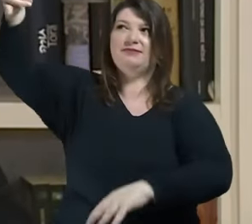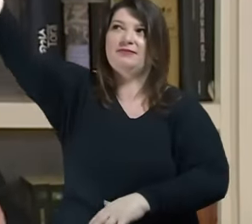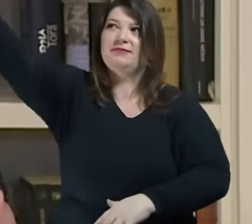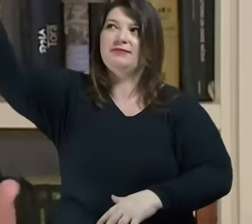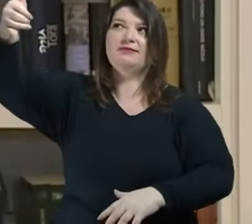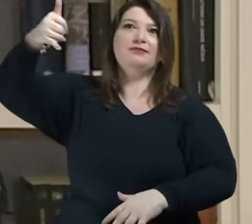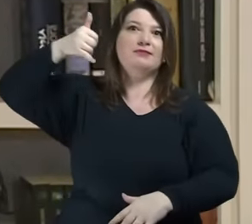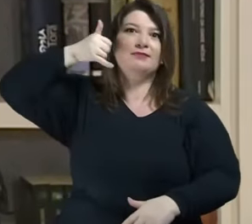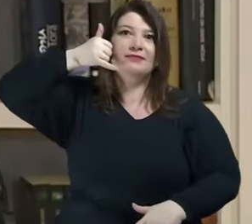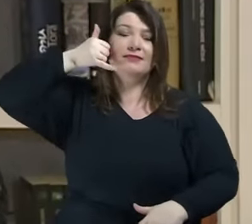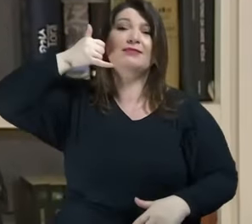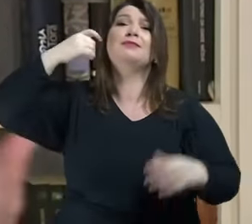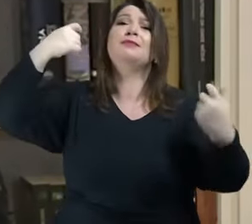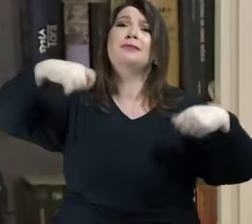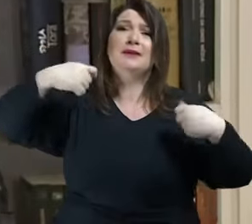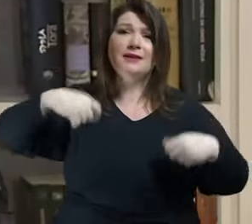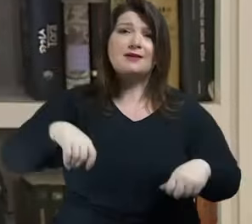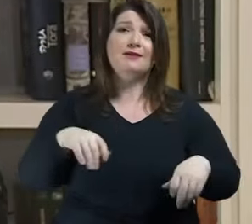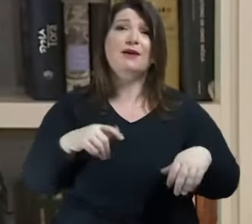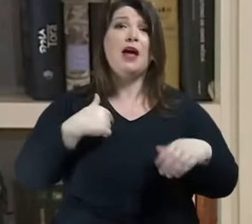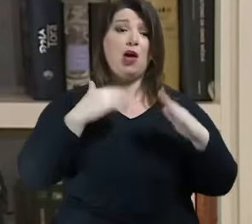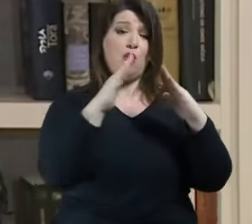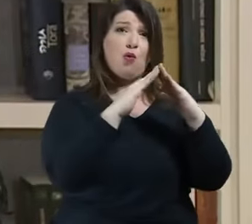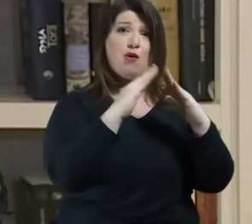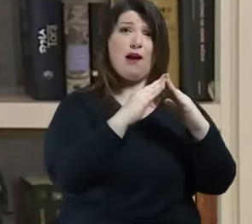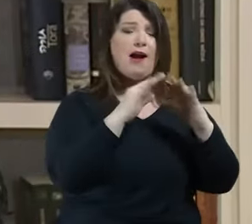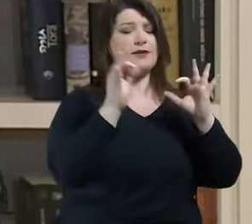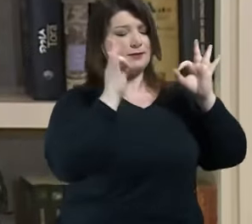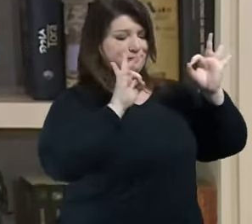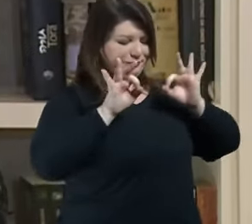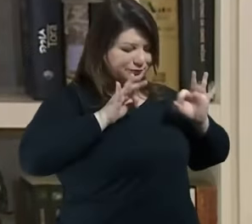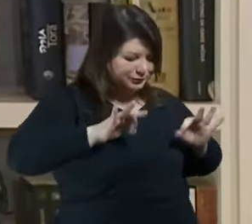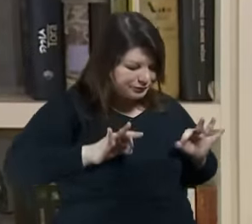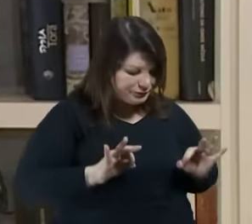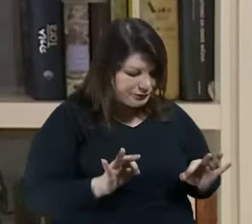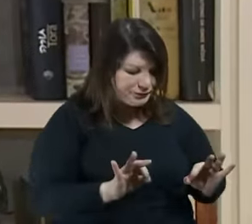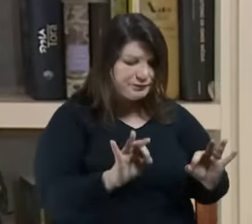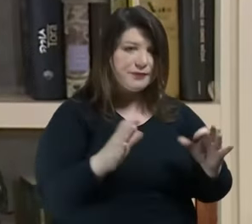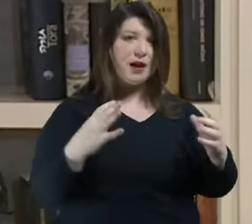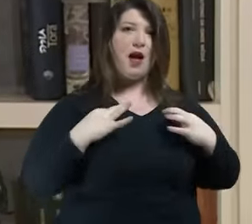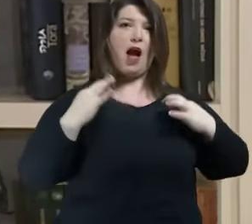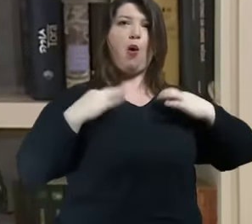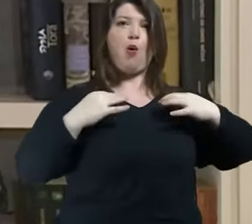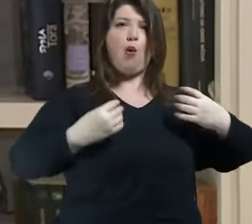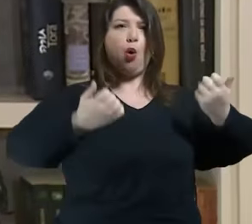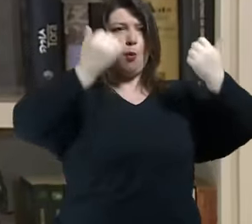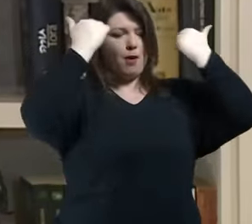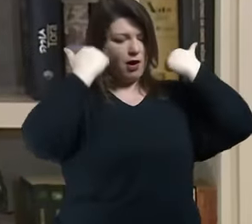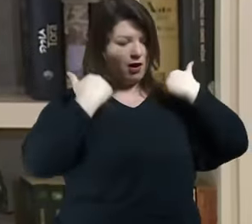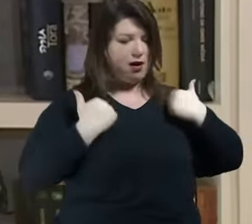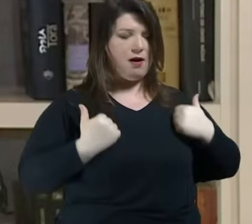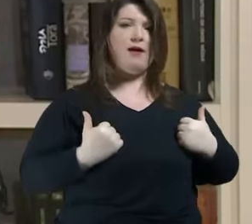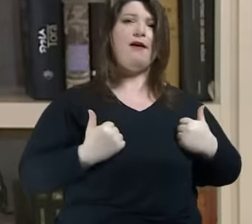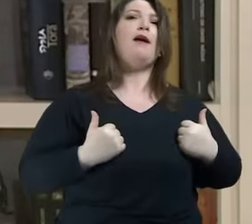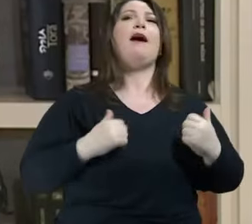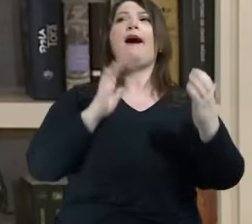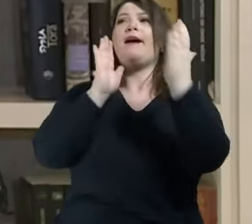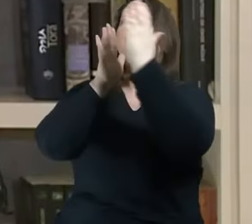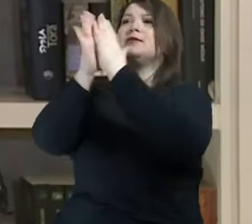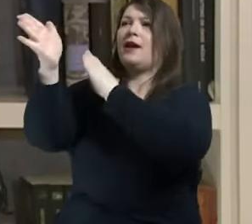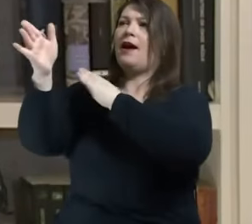casa para fazer uma ligação e eu levei anos para ter meu primeiro telefone que as pessoas não sabem era um grande valor